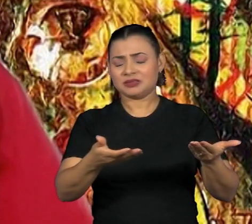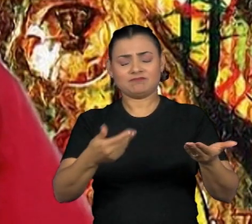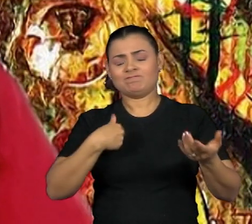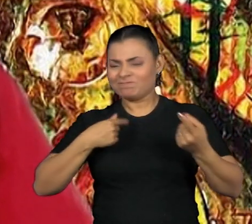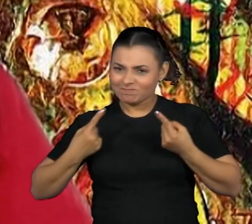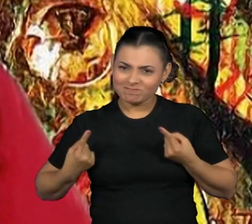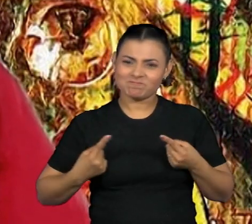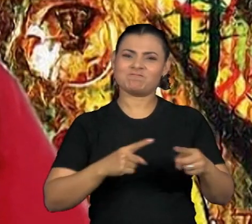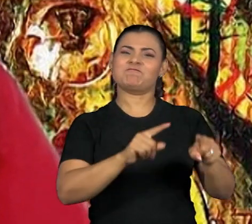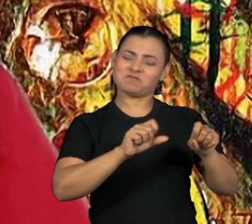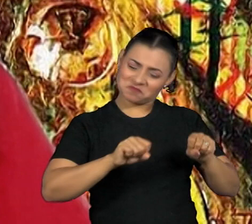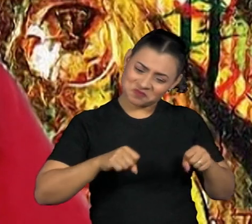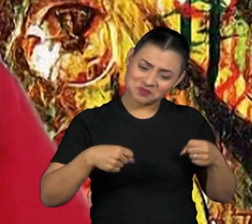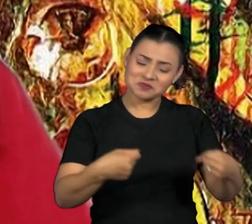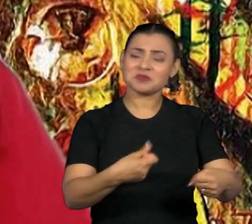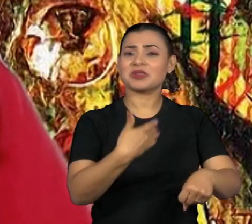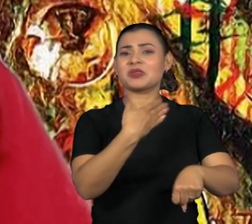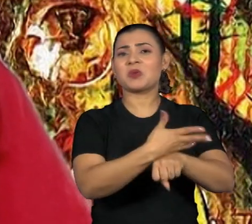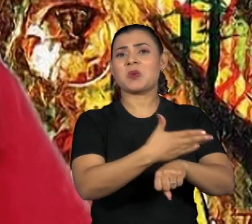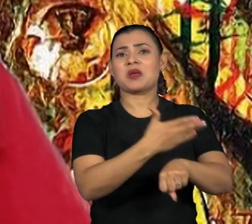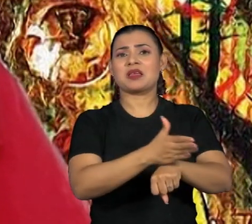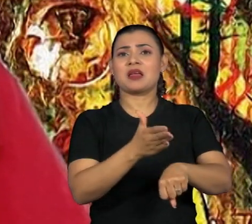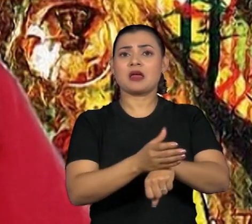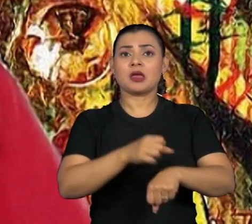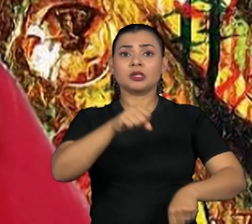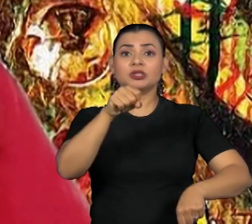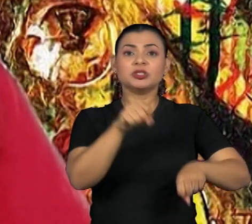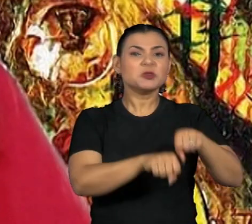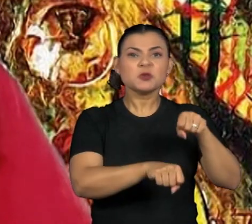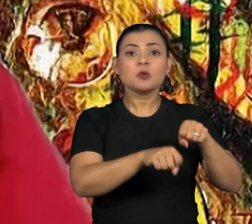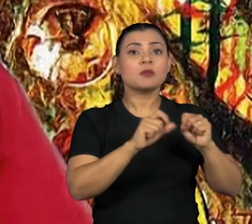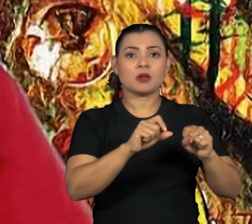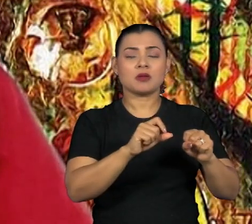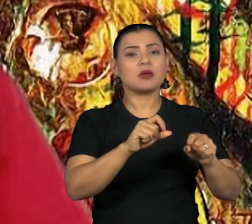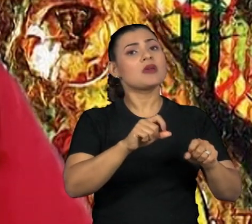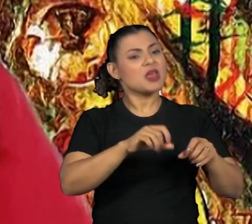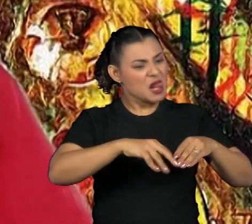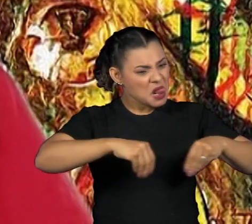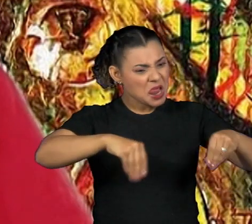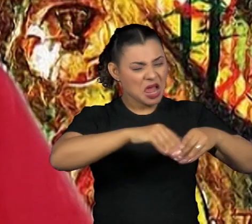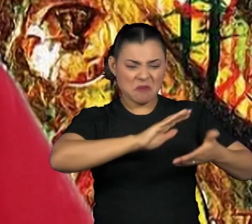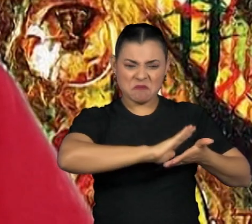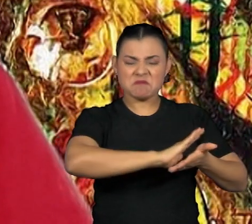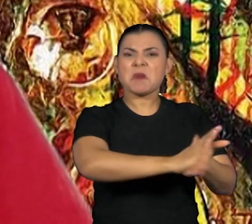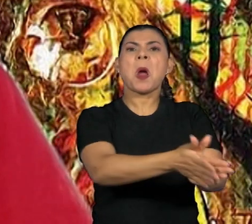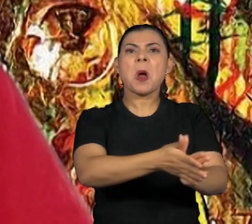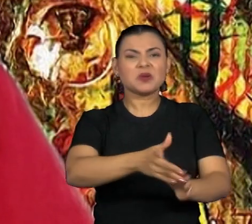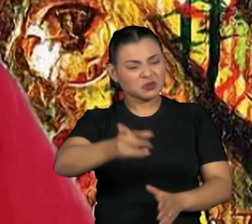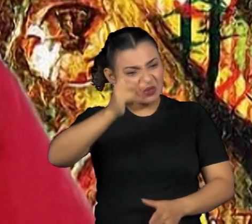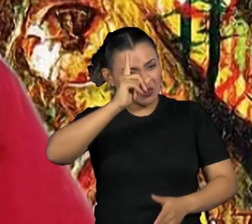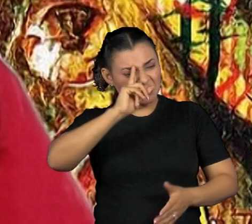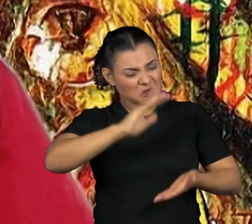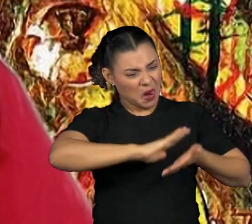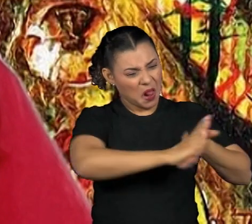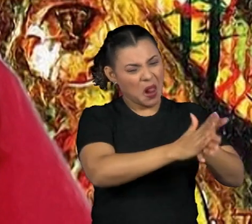todo momento estupra a nossa terra, passando com trens todos os dias, sabe?